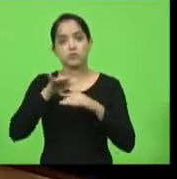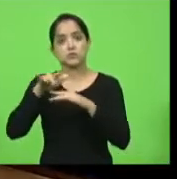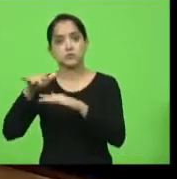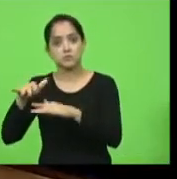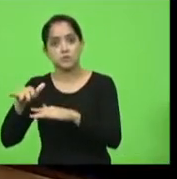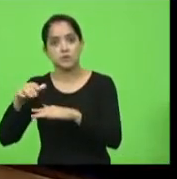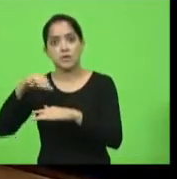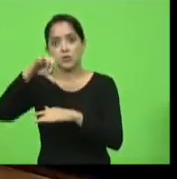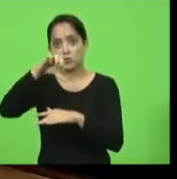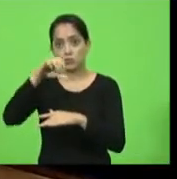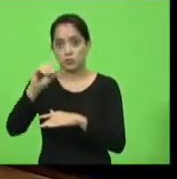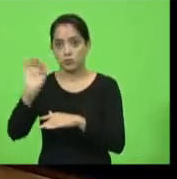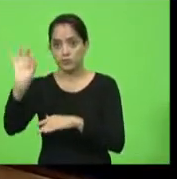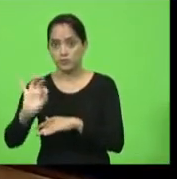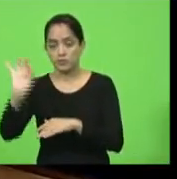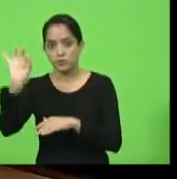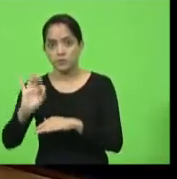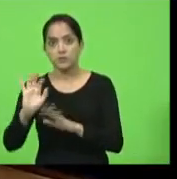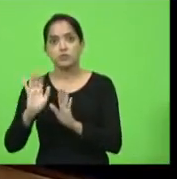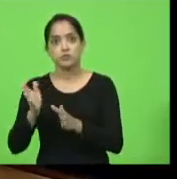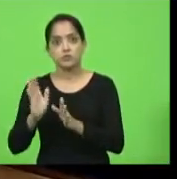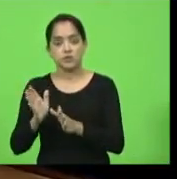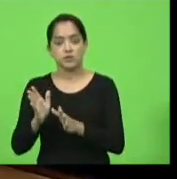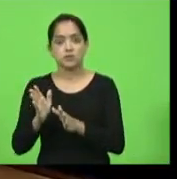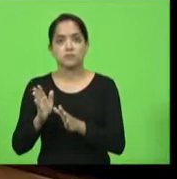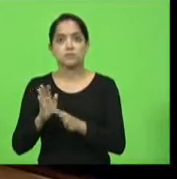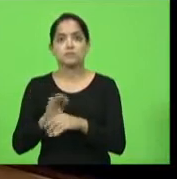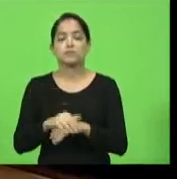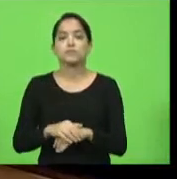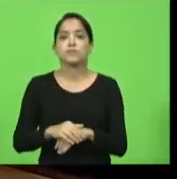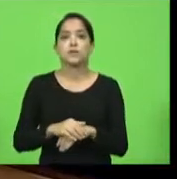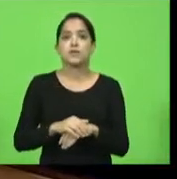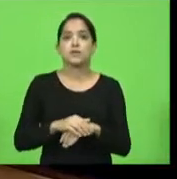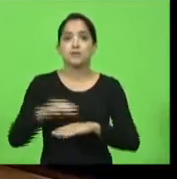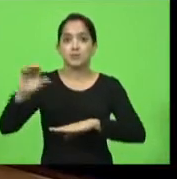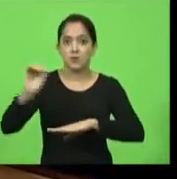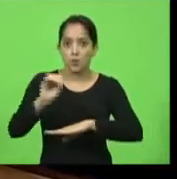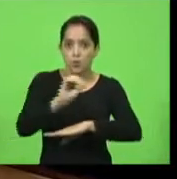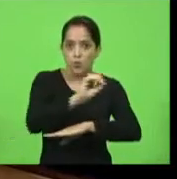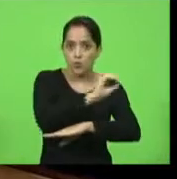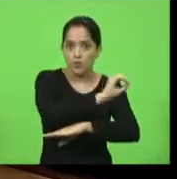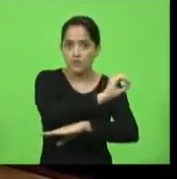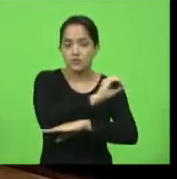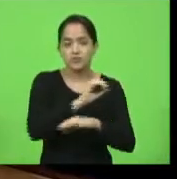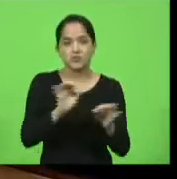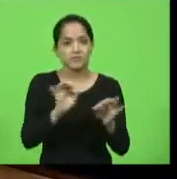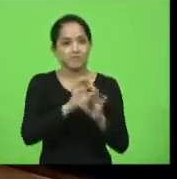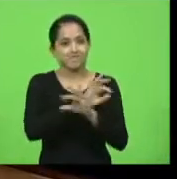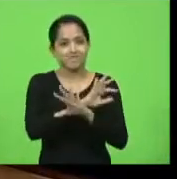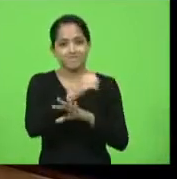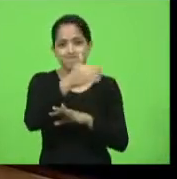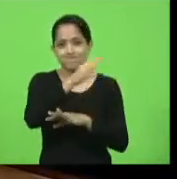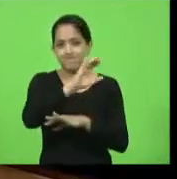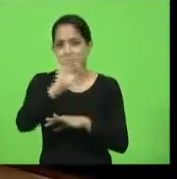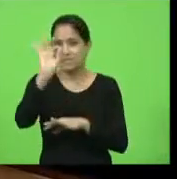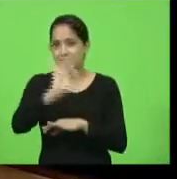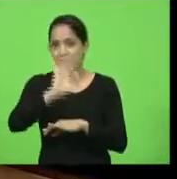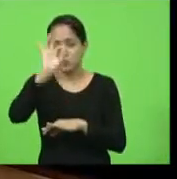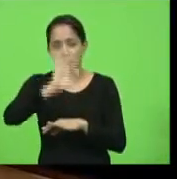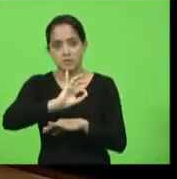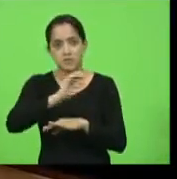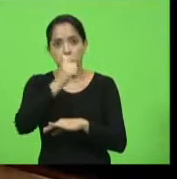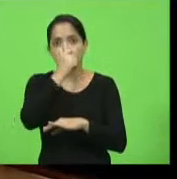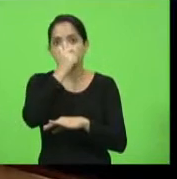número de leitos ocupado nesse momento, o Extremo Oeste, saturado com 100%, encaminhando